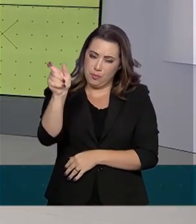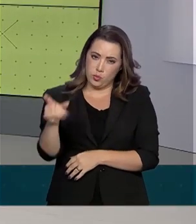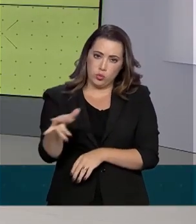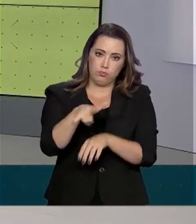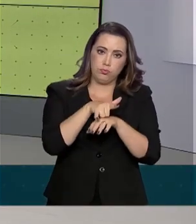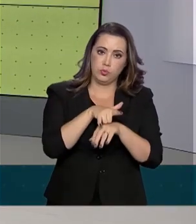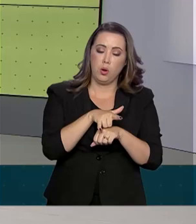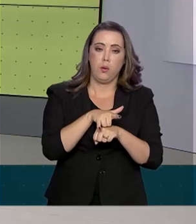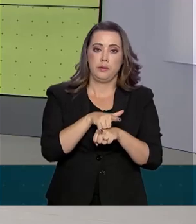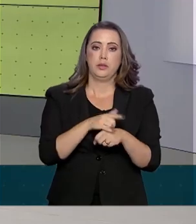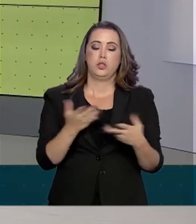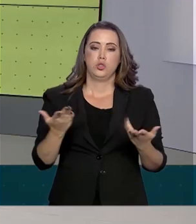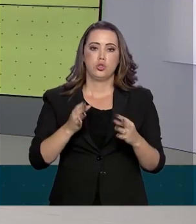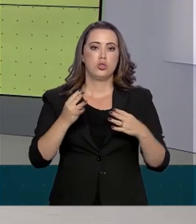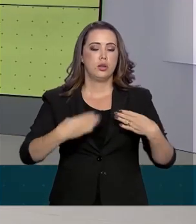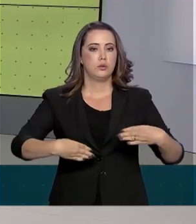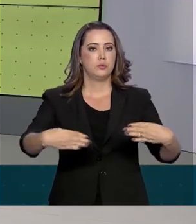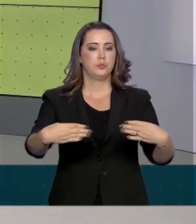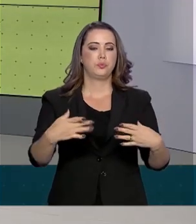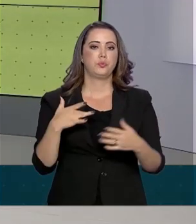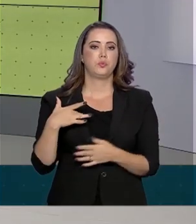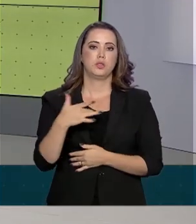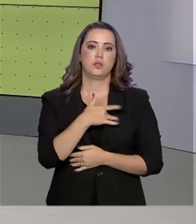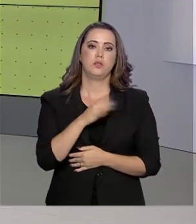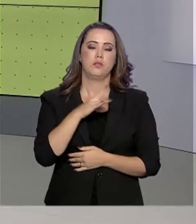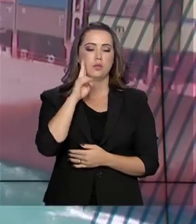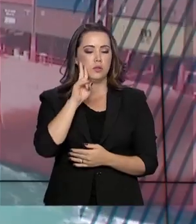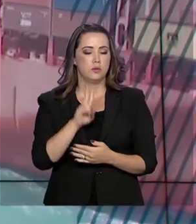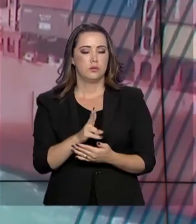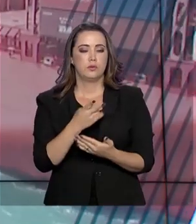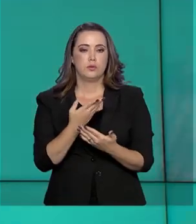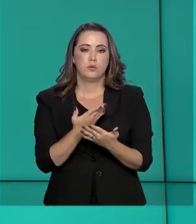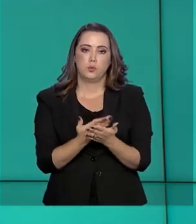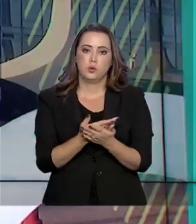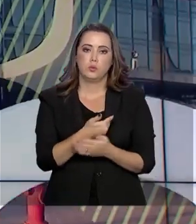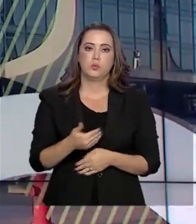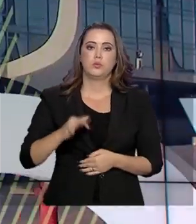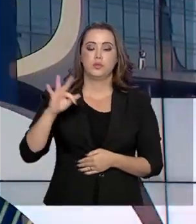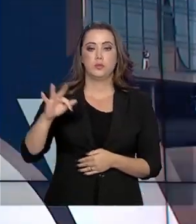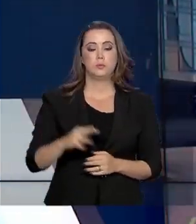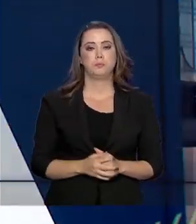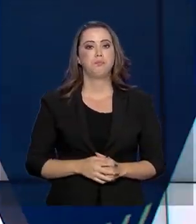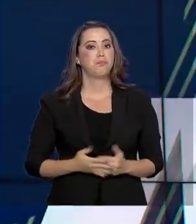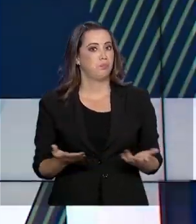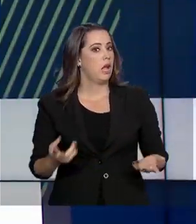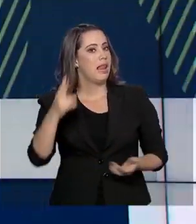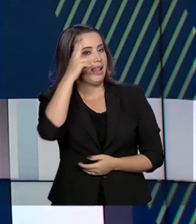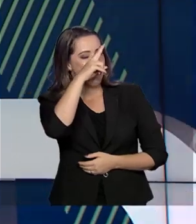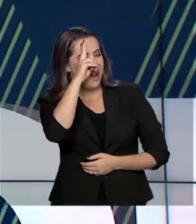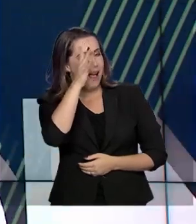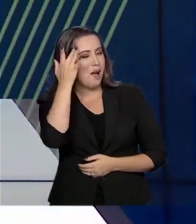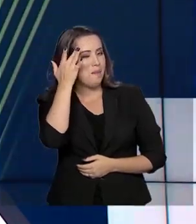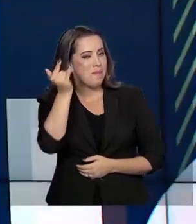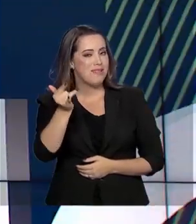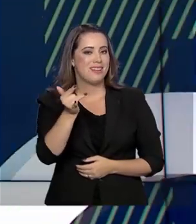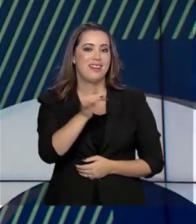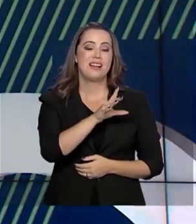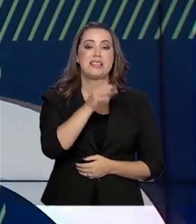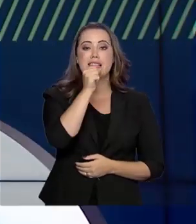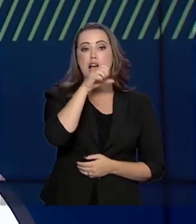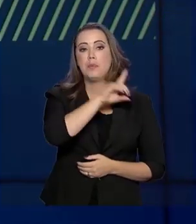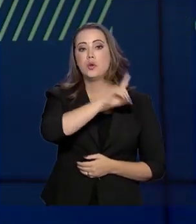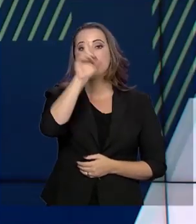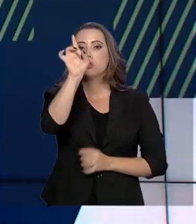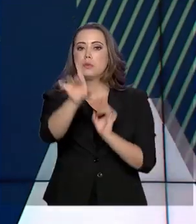site do Ministério e agora serão analisados pelo Governo Federal. Agora um lembrete. Amanhã, sábado, é o dia D de